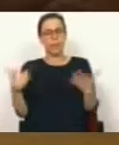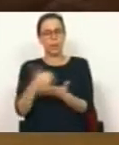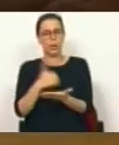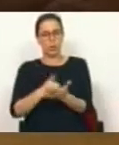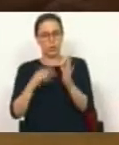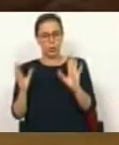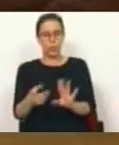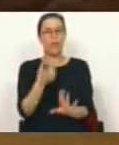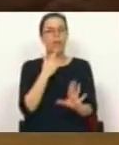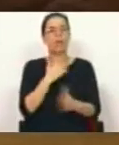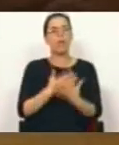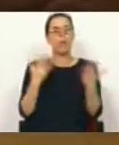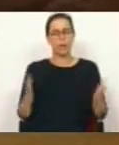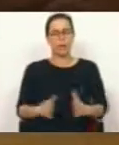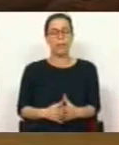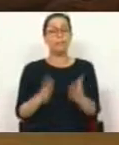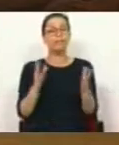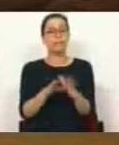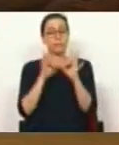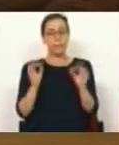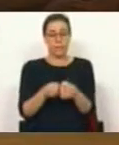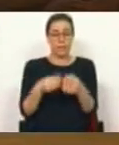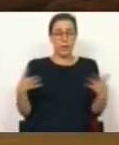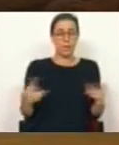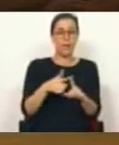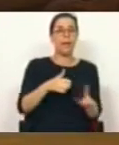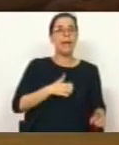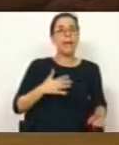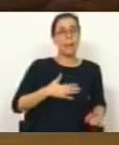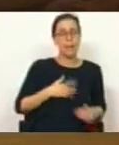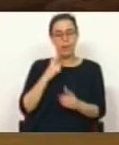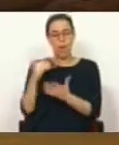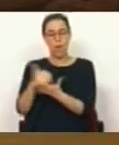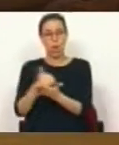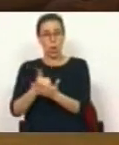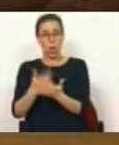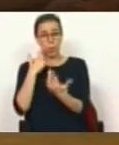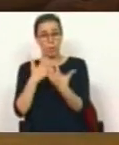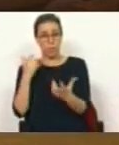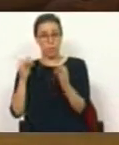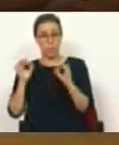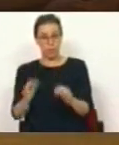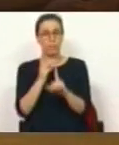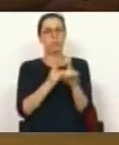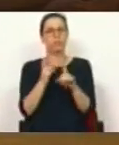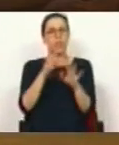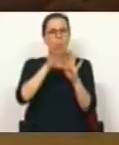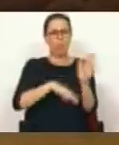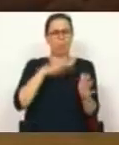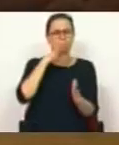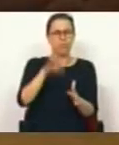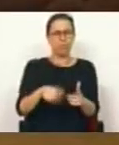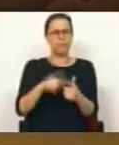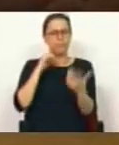lucros. Quer isto dizer que, a par do crescimento destas empresas e dos seus lucros significativos, aumenta a precariedade